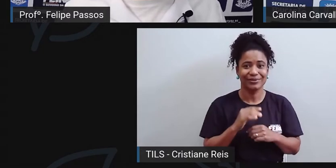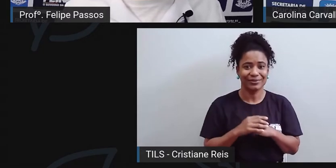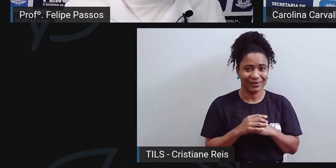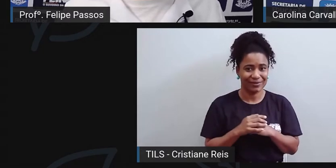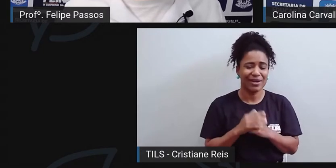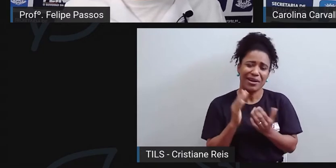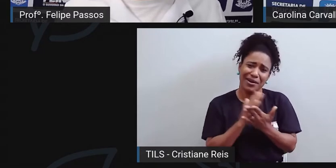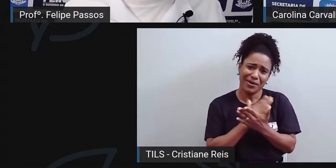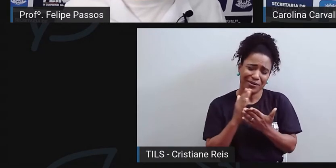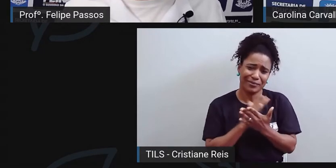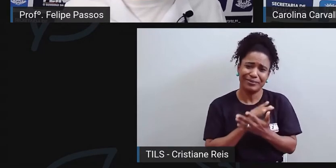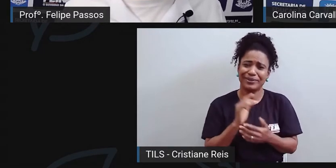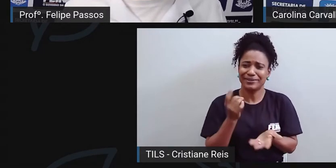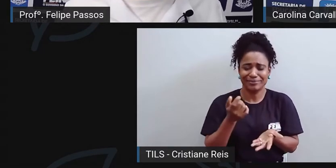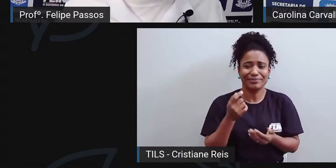inofensivas,